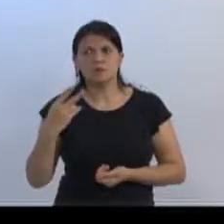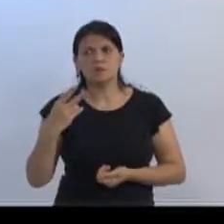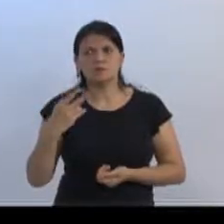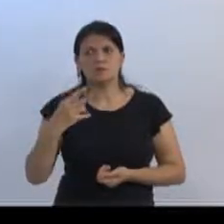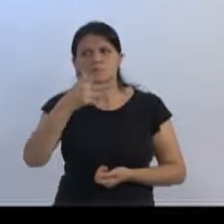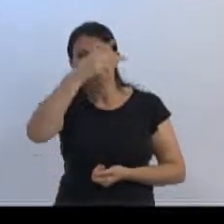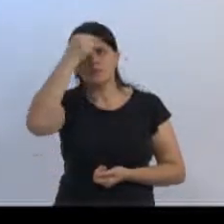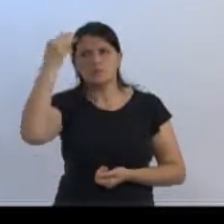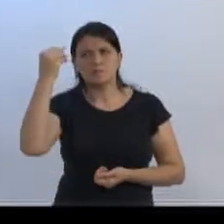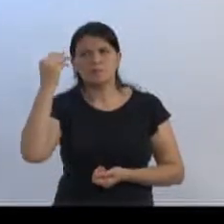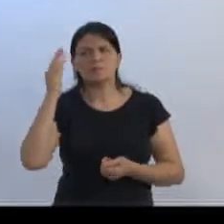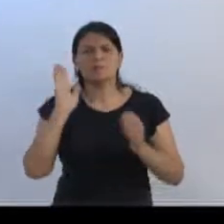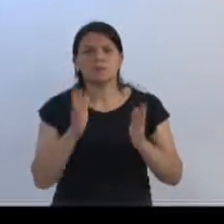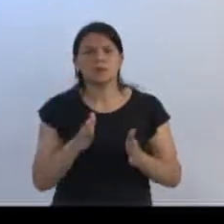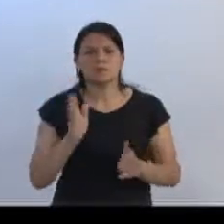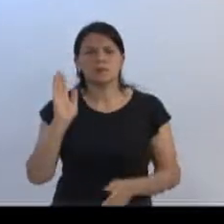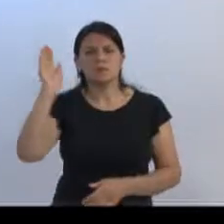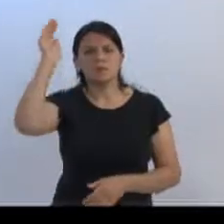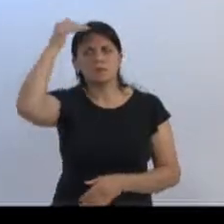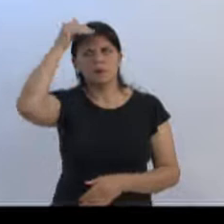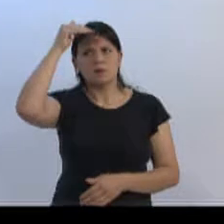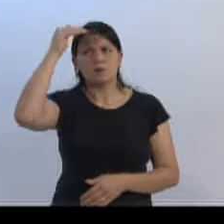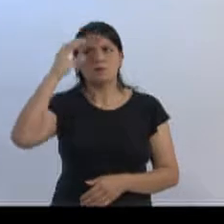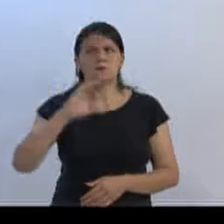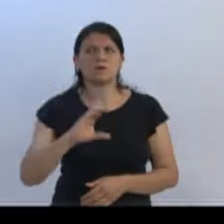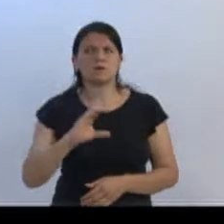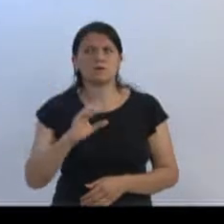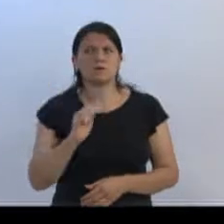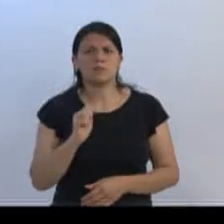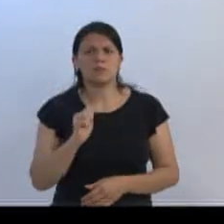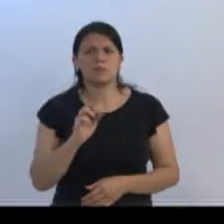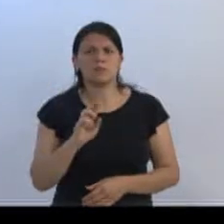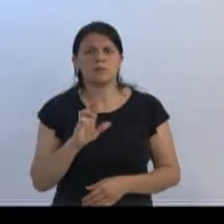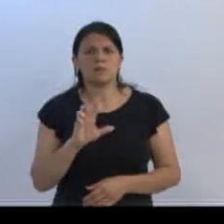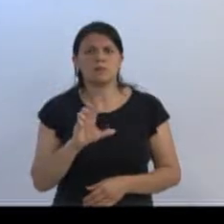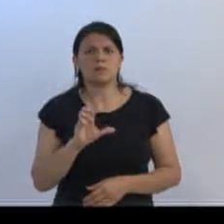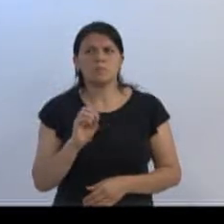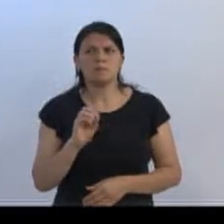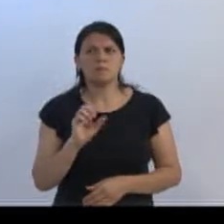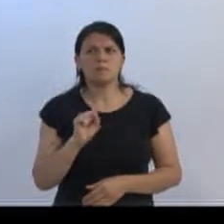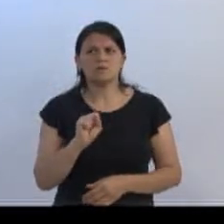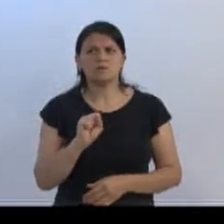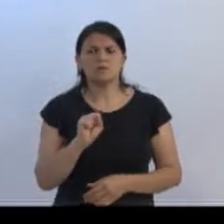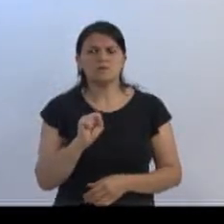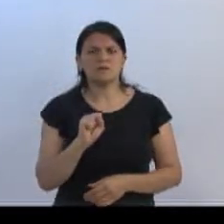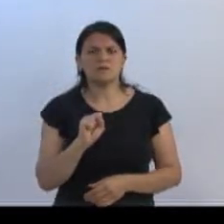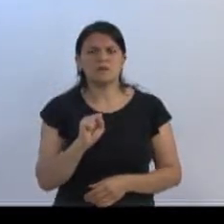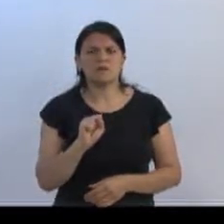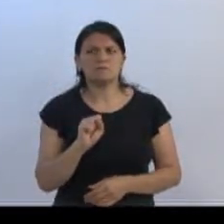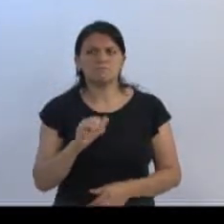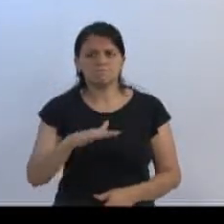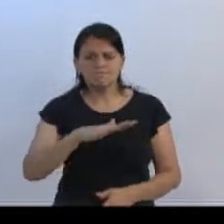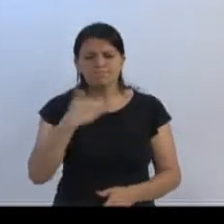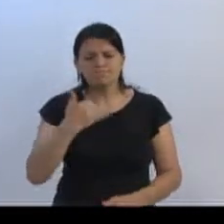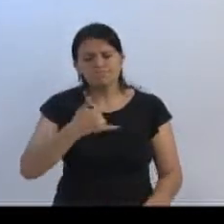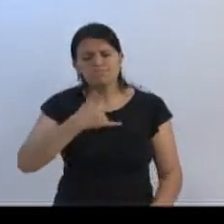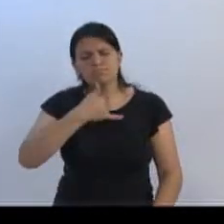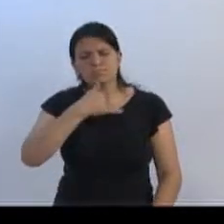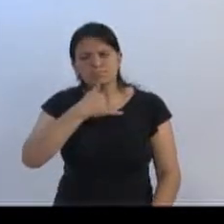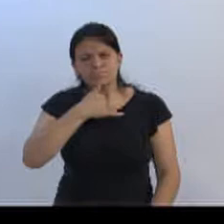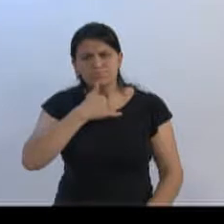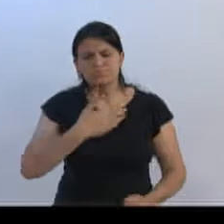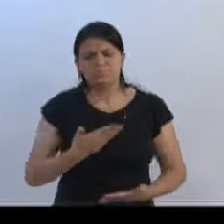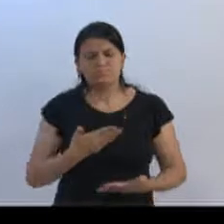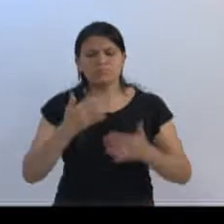agora prefeito Mário Hildebrandt, o nosso amigo Carlos Lang, veio a falecer, com grande pesar, que eu venho trazer essa